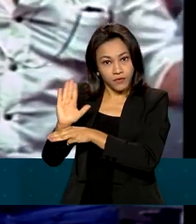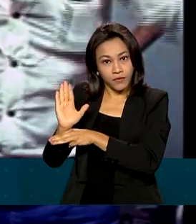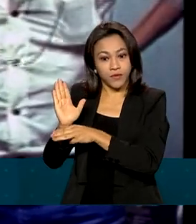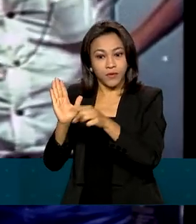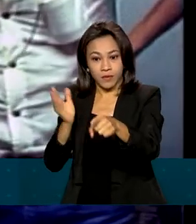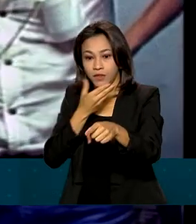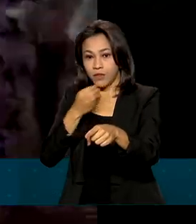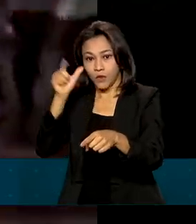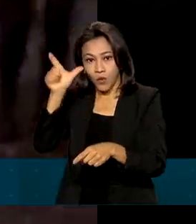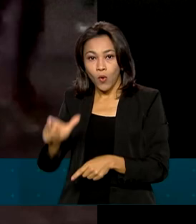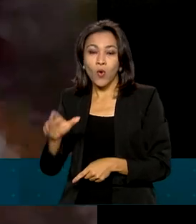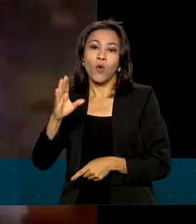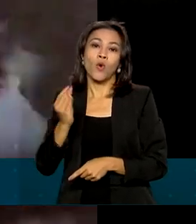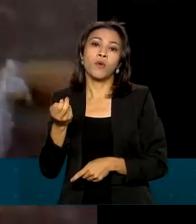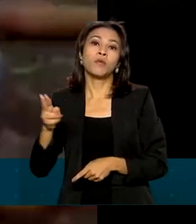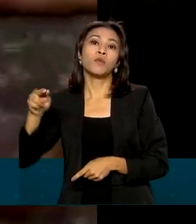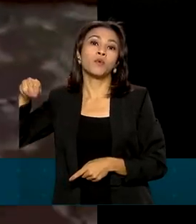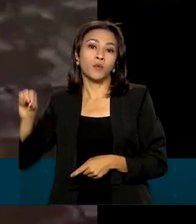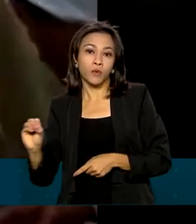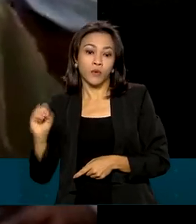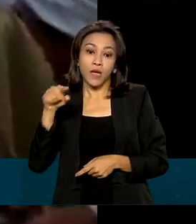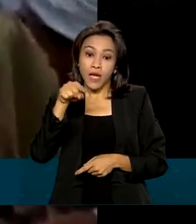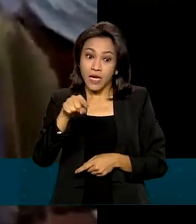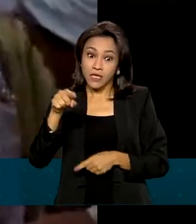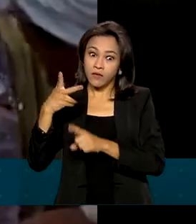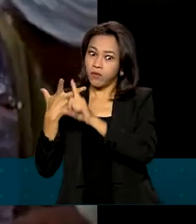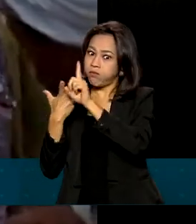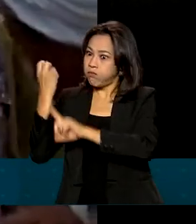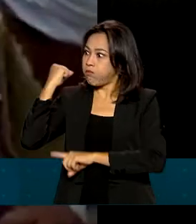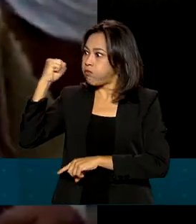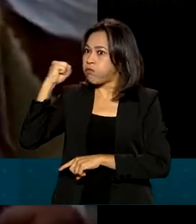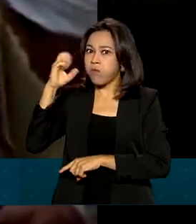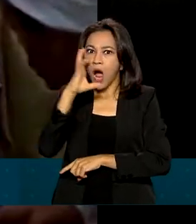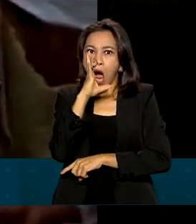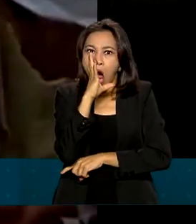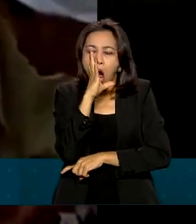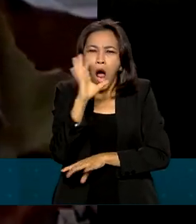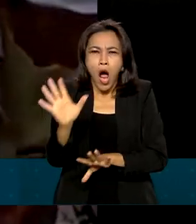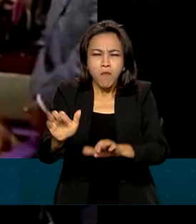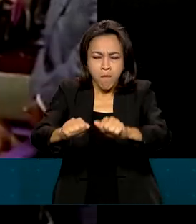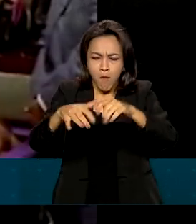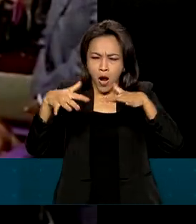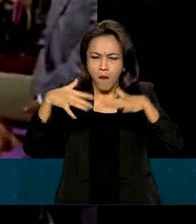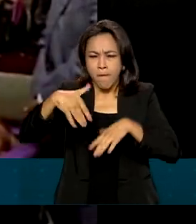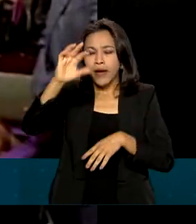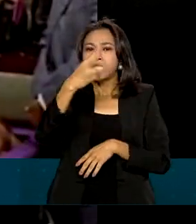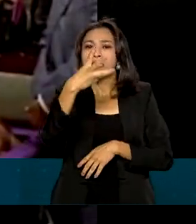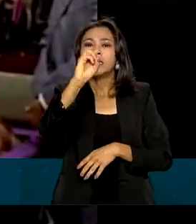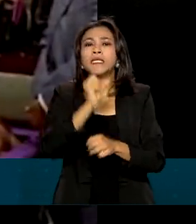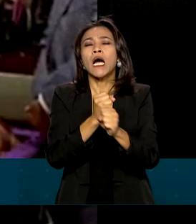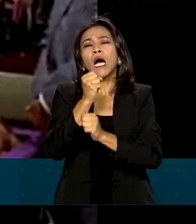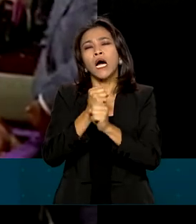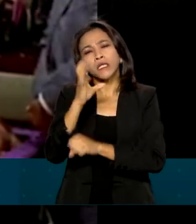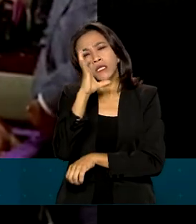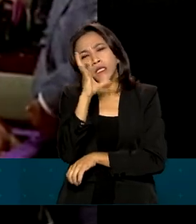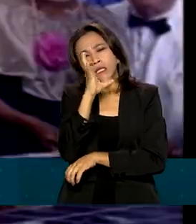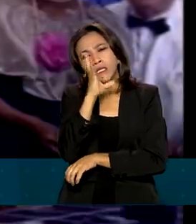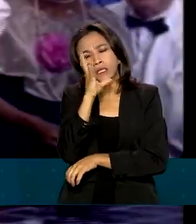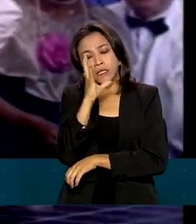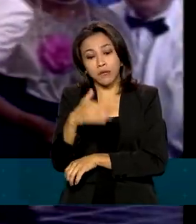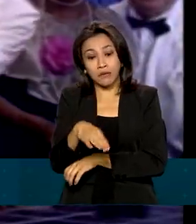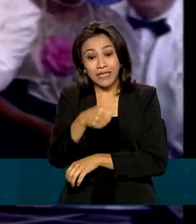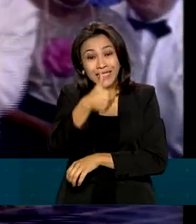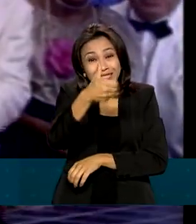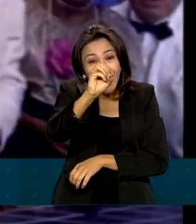de Bruno Barreto. O filme foi recordista de público no Brasil por mais de 30 anos e levou mais de